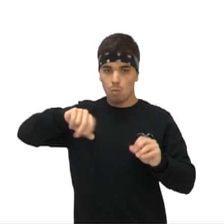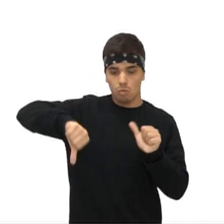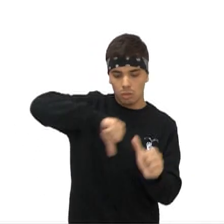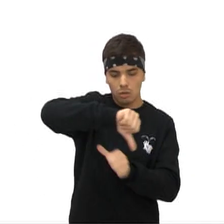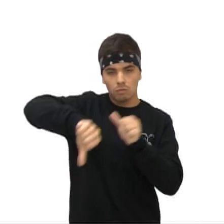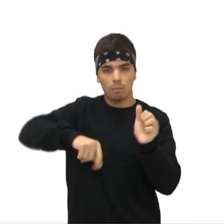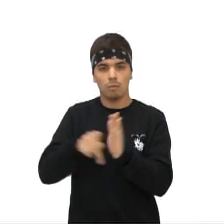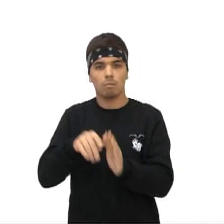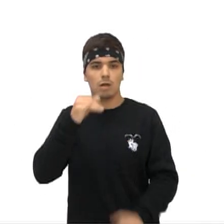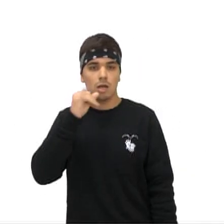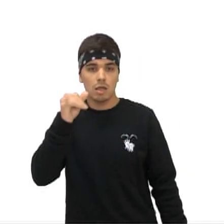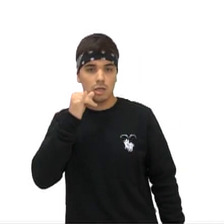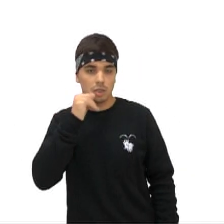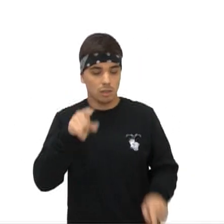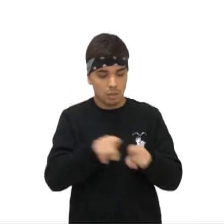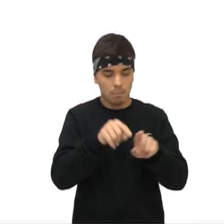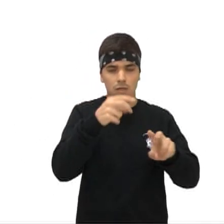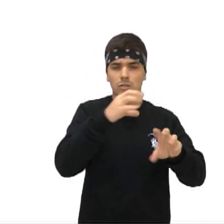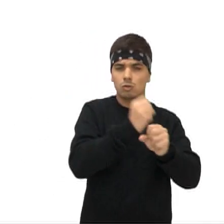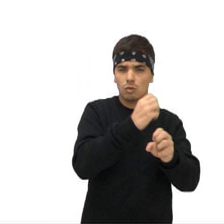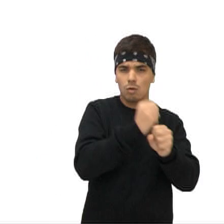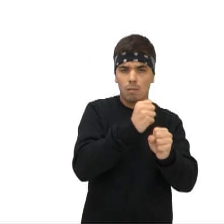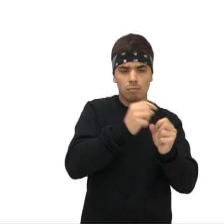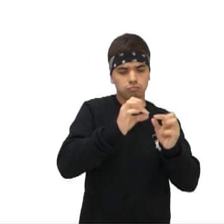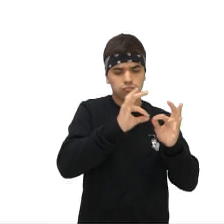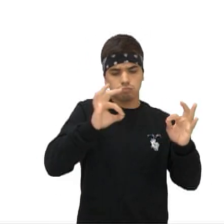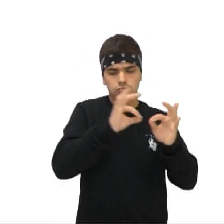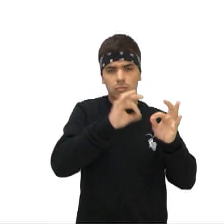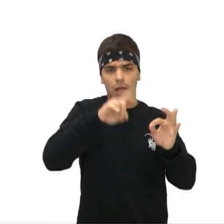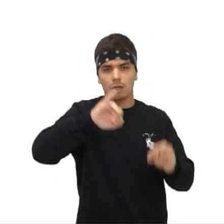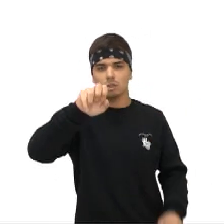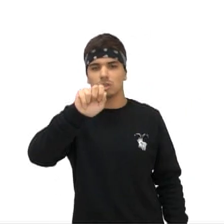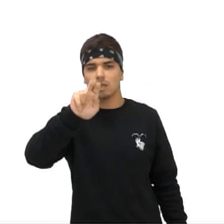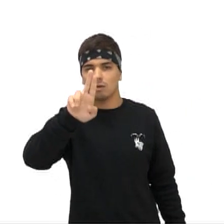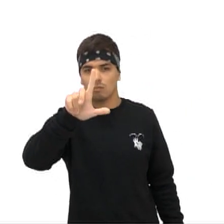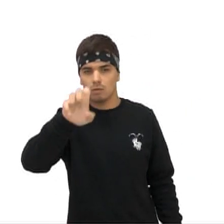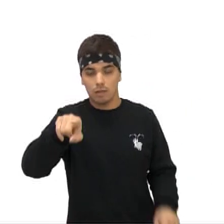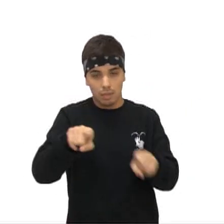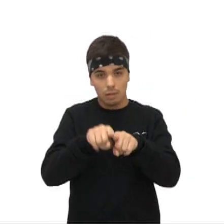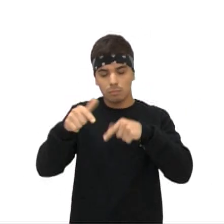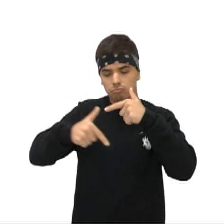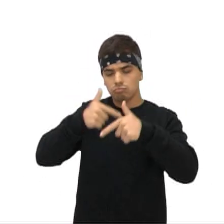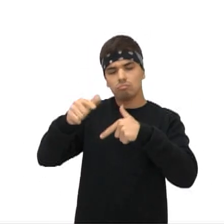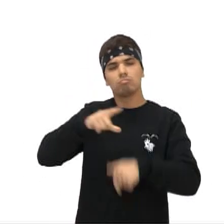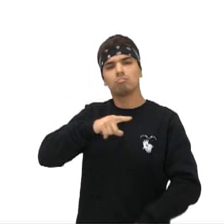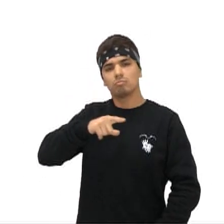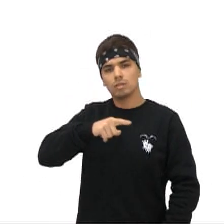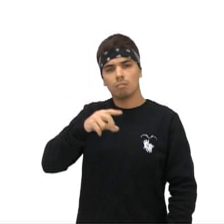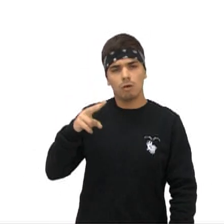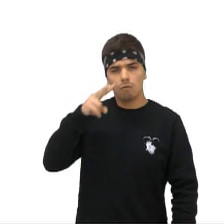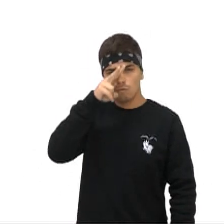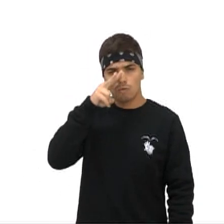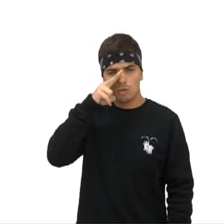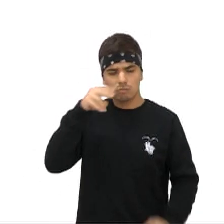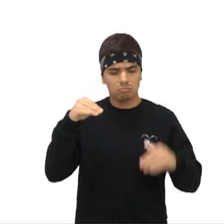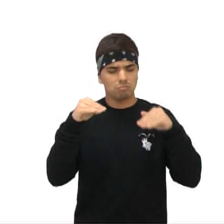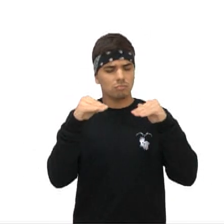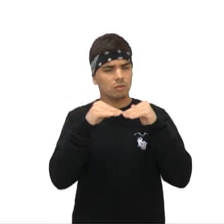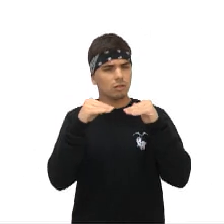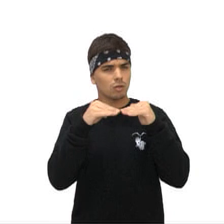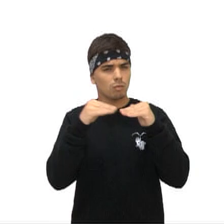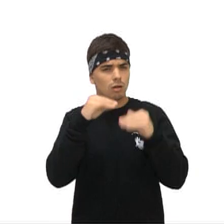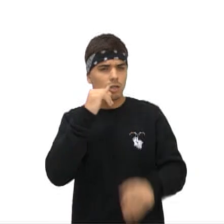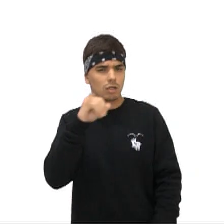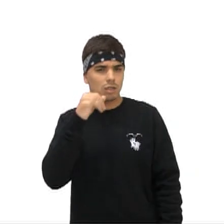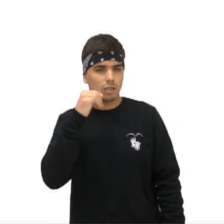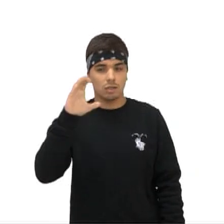energia A unidade de medida dessa grandeza é o joule Além disso, o trabalho é exercido por uma força equivalente A variação da